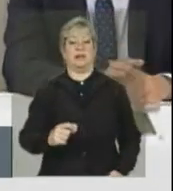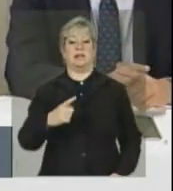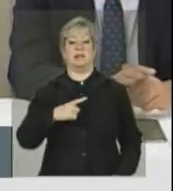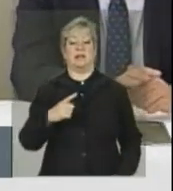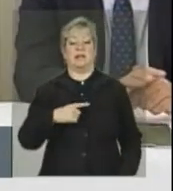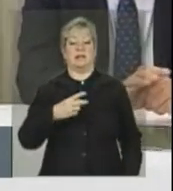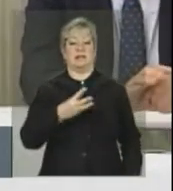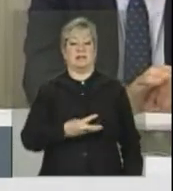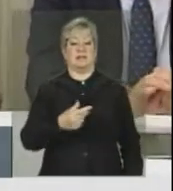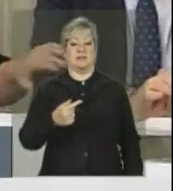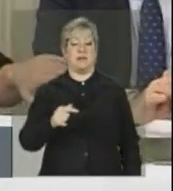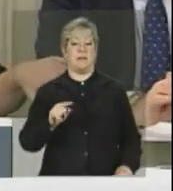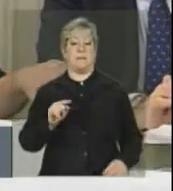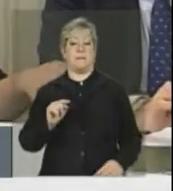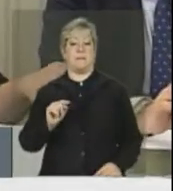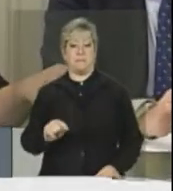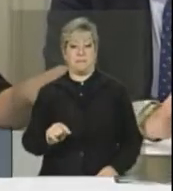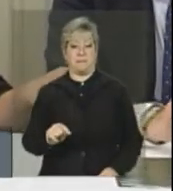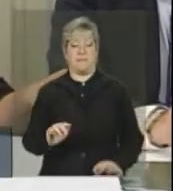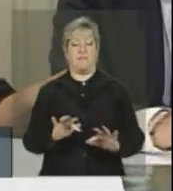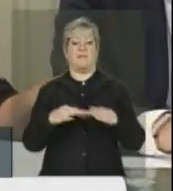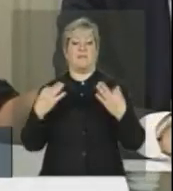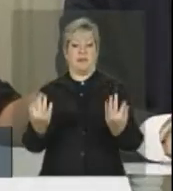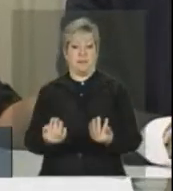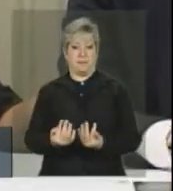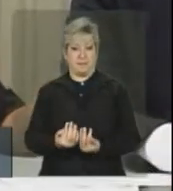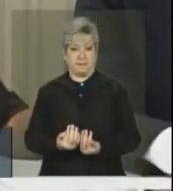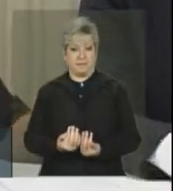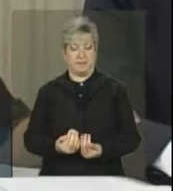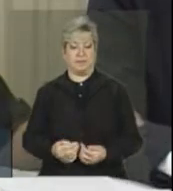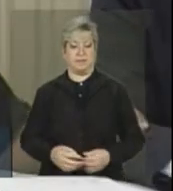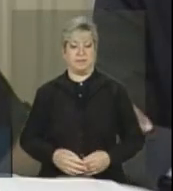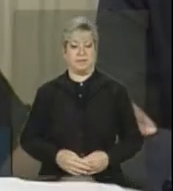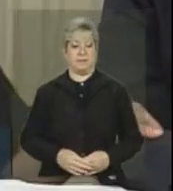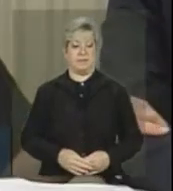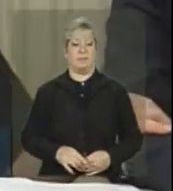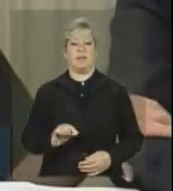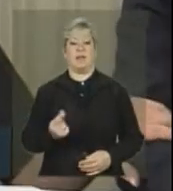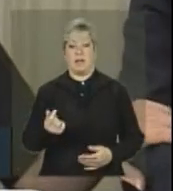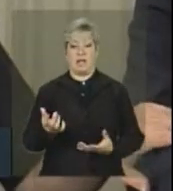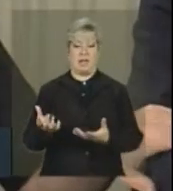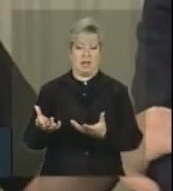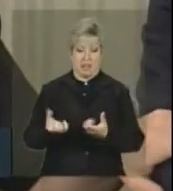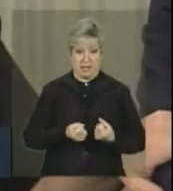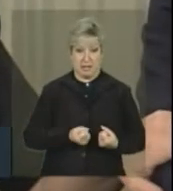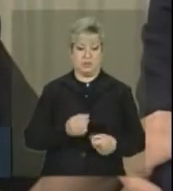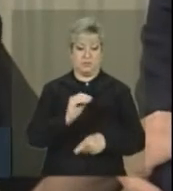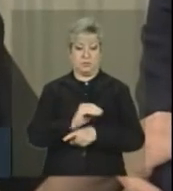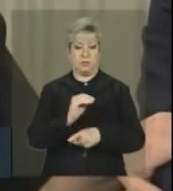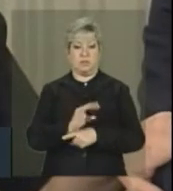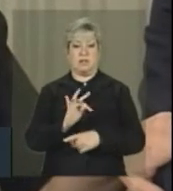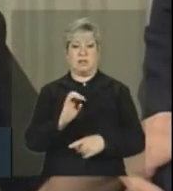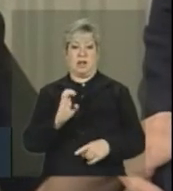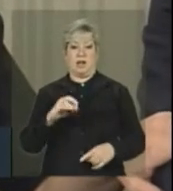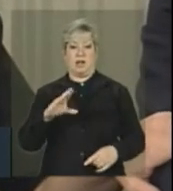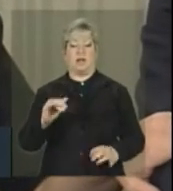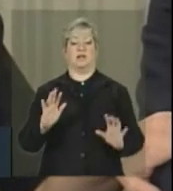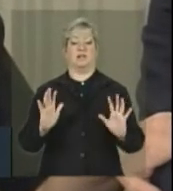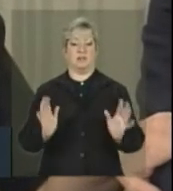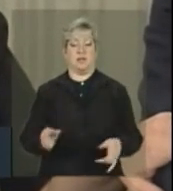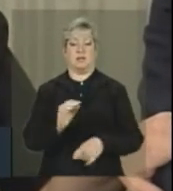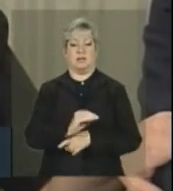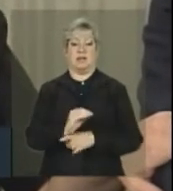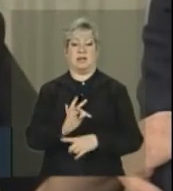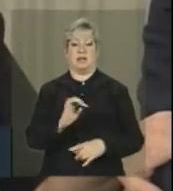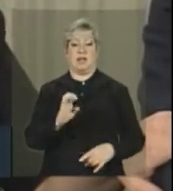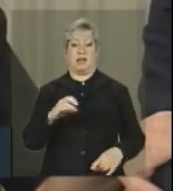37 mil famílias que receberam assistência técnica, 37 mil famílias que receberam